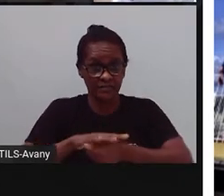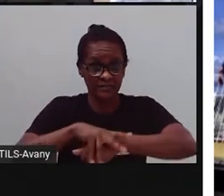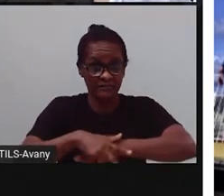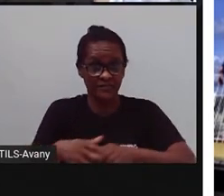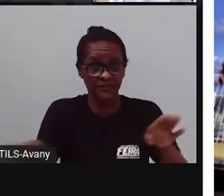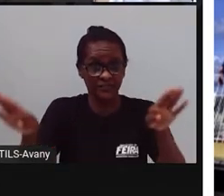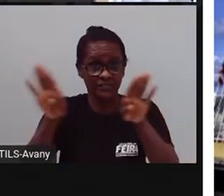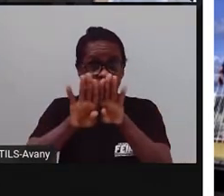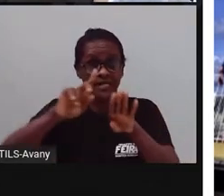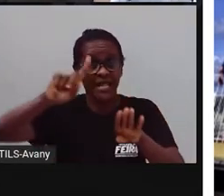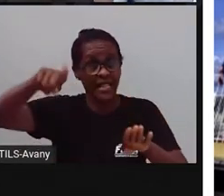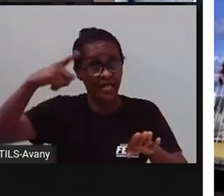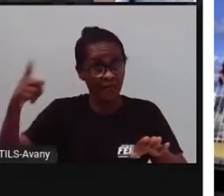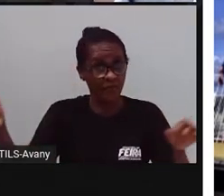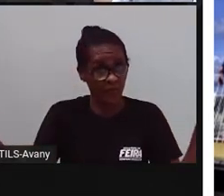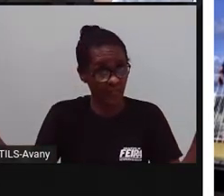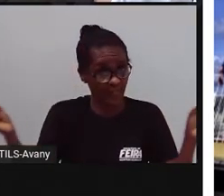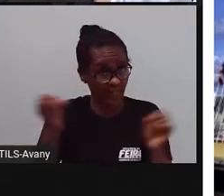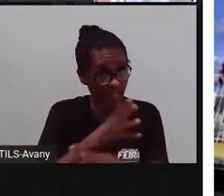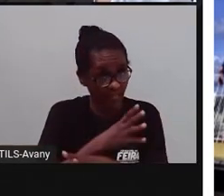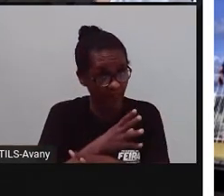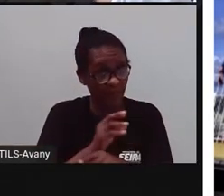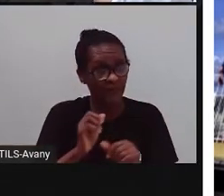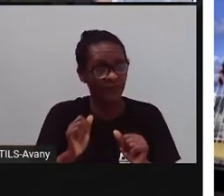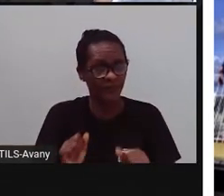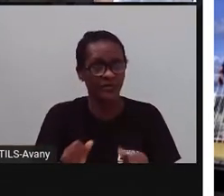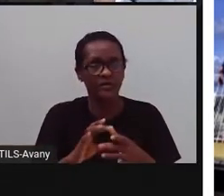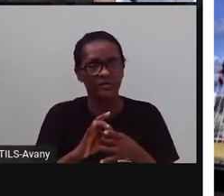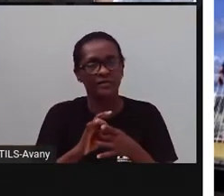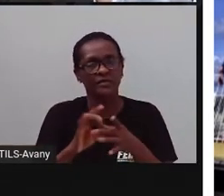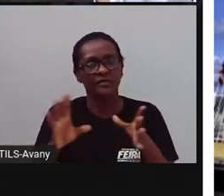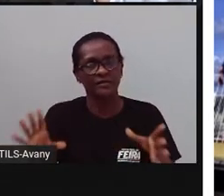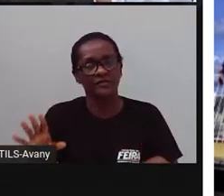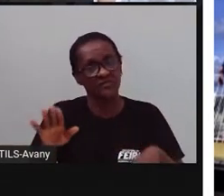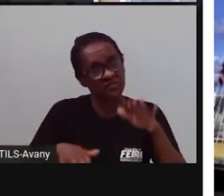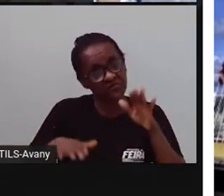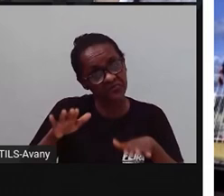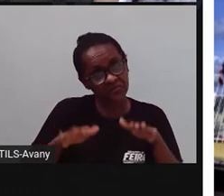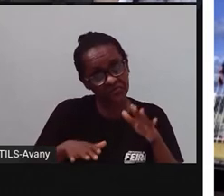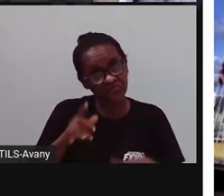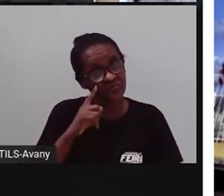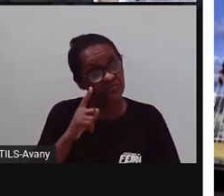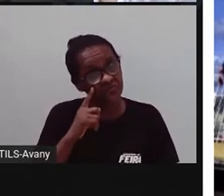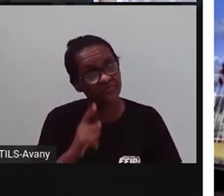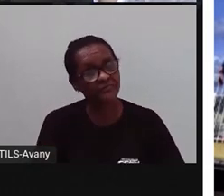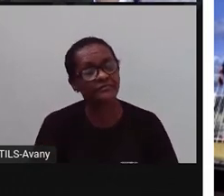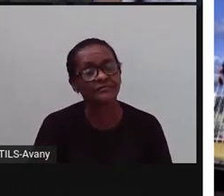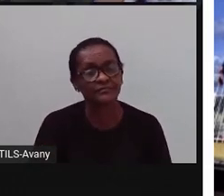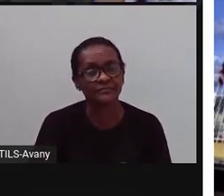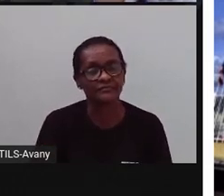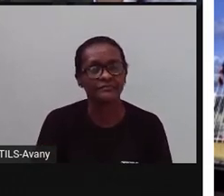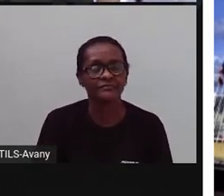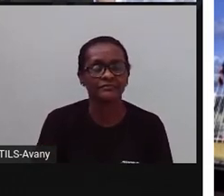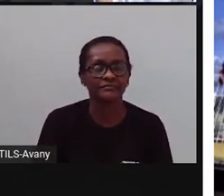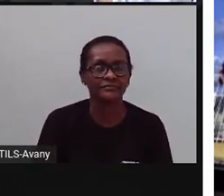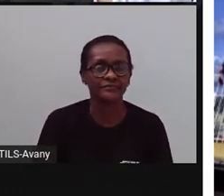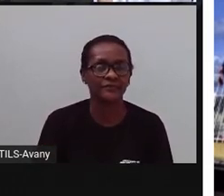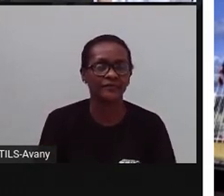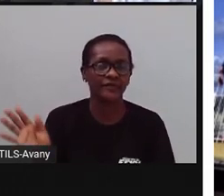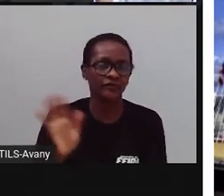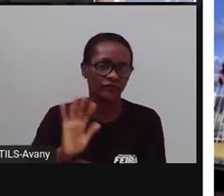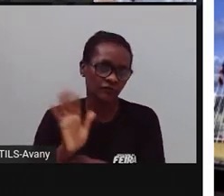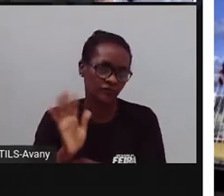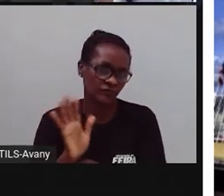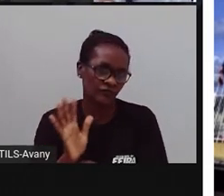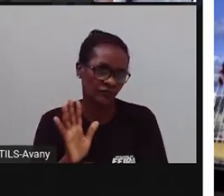voltar, você vai lá visitar o Museu Parque do Saber. Dia de domingo, tinha sempre programações, filmes para vocês assistirem,